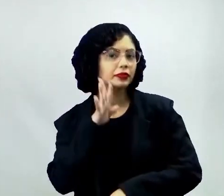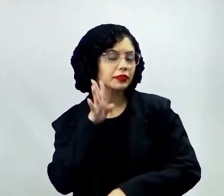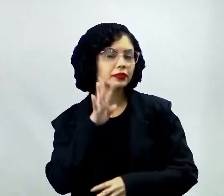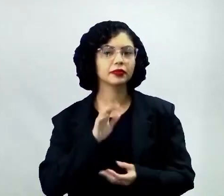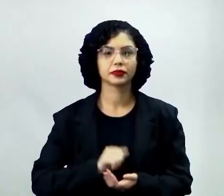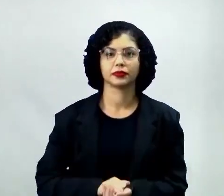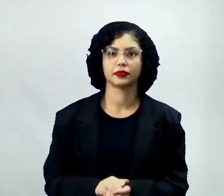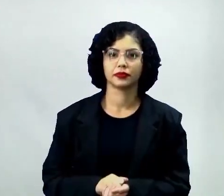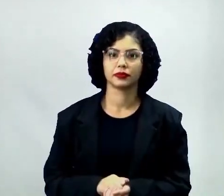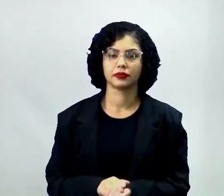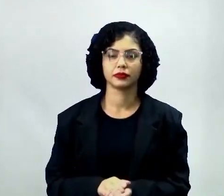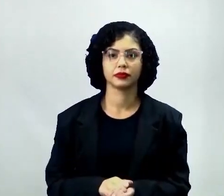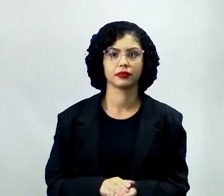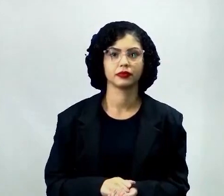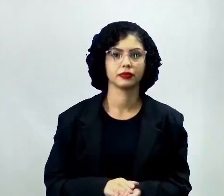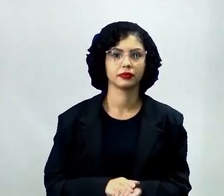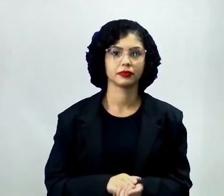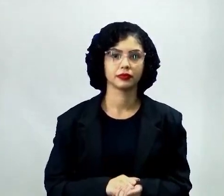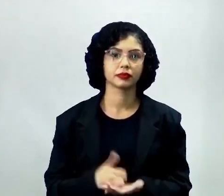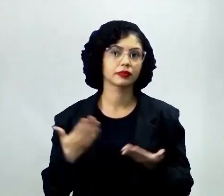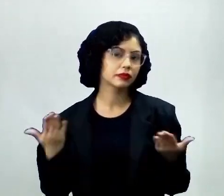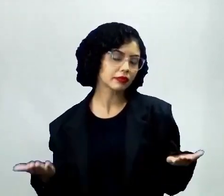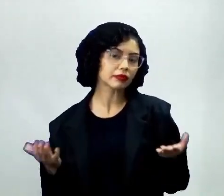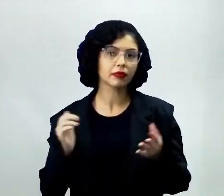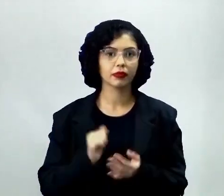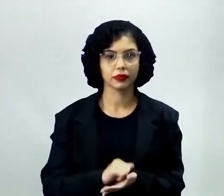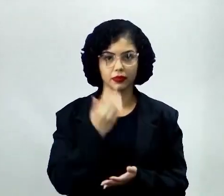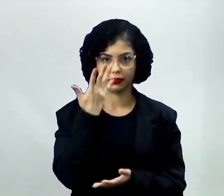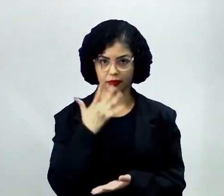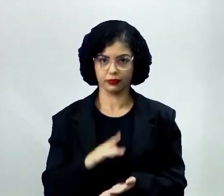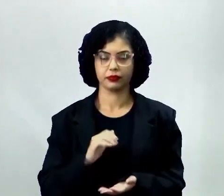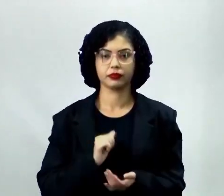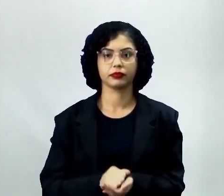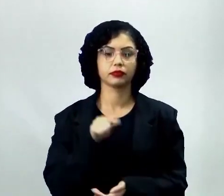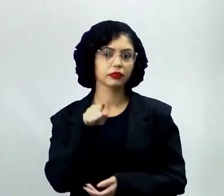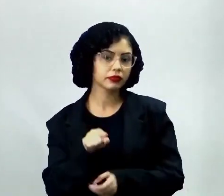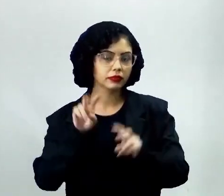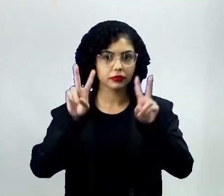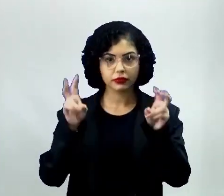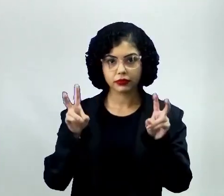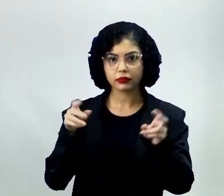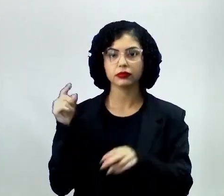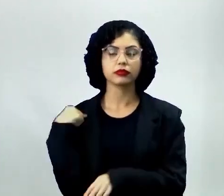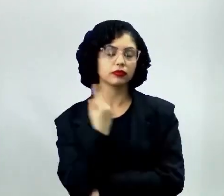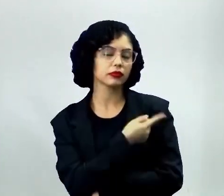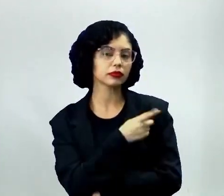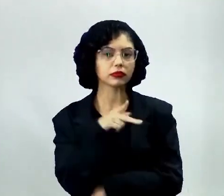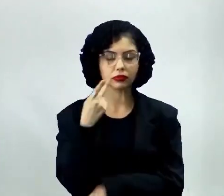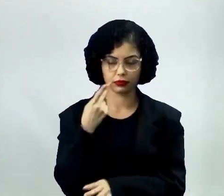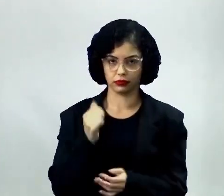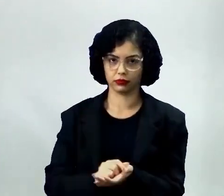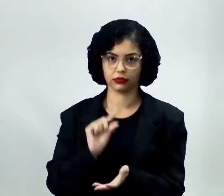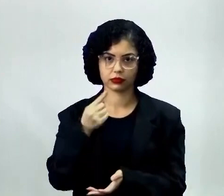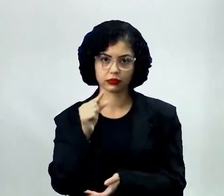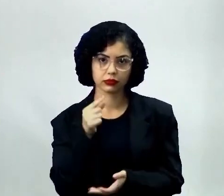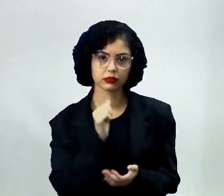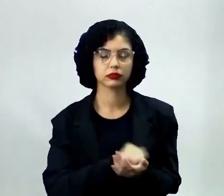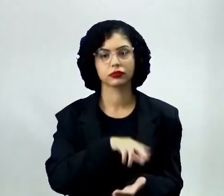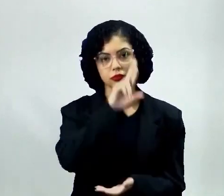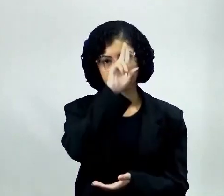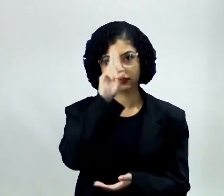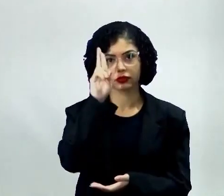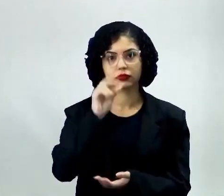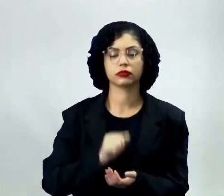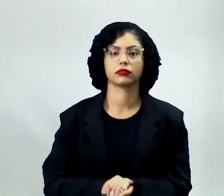legal, é bem divertido andar de avião. Então, crianças, é sobre isso que nós vamos falar, um pouquinho da história dos